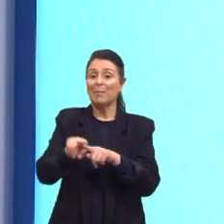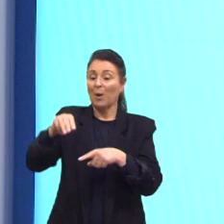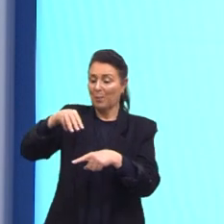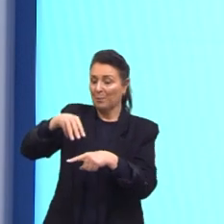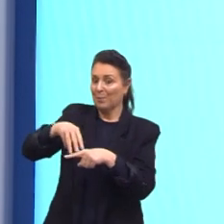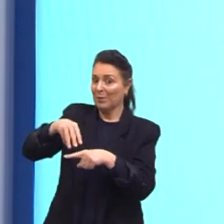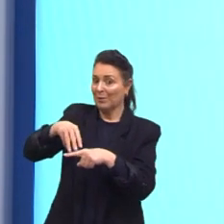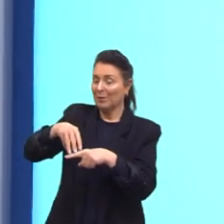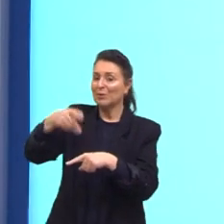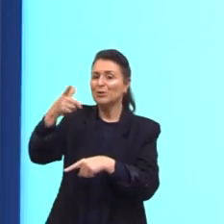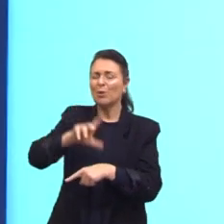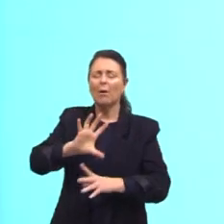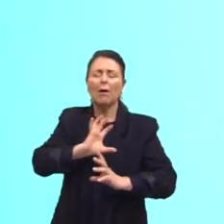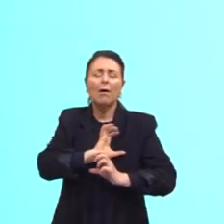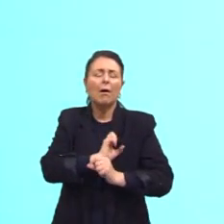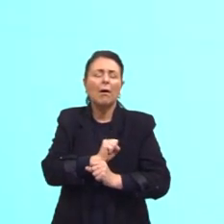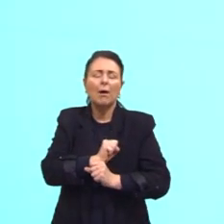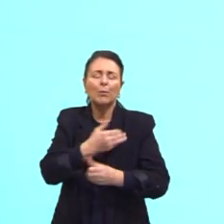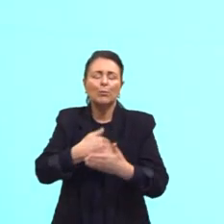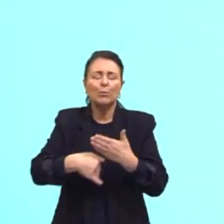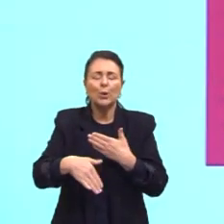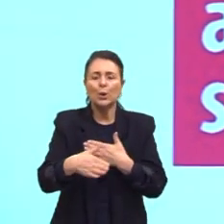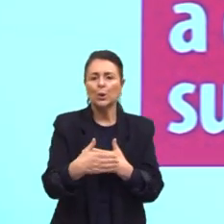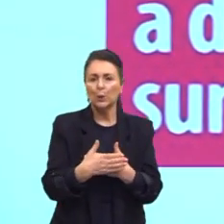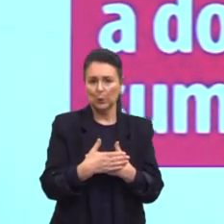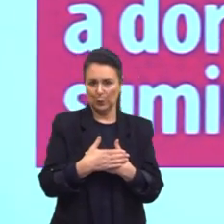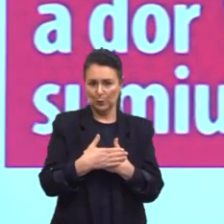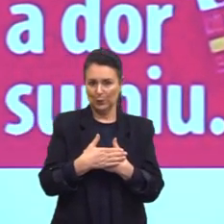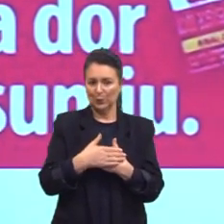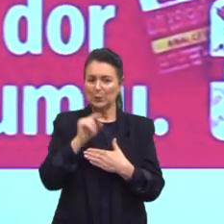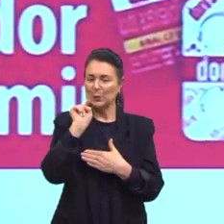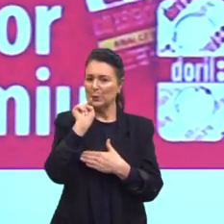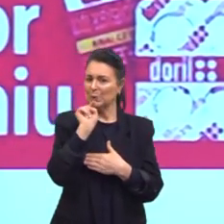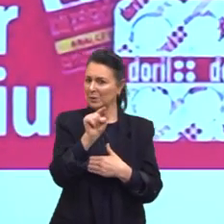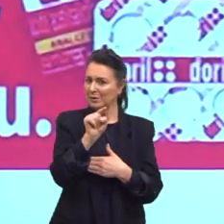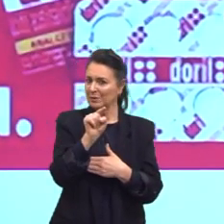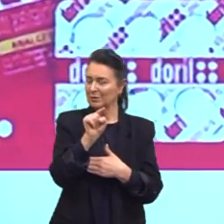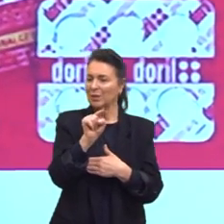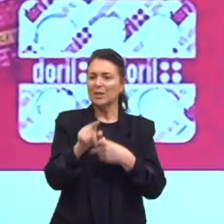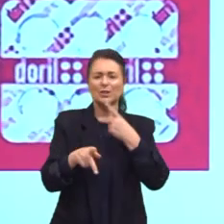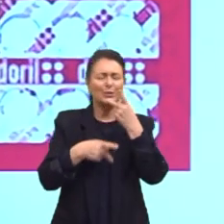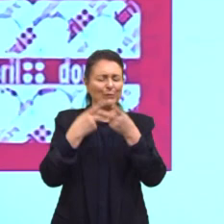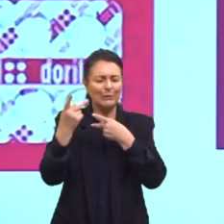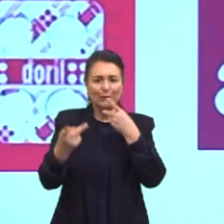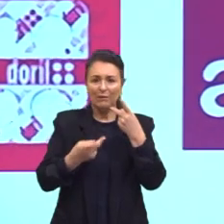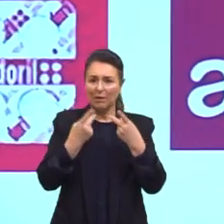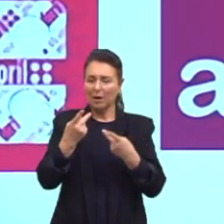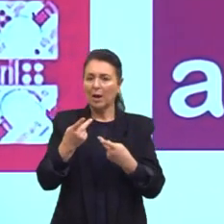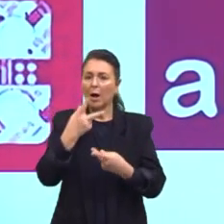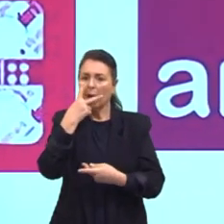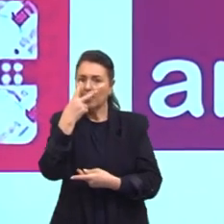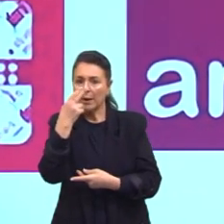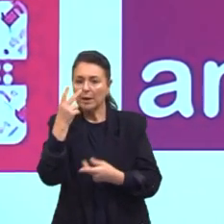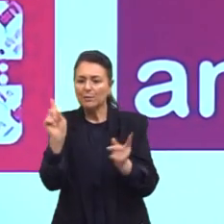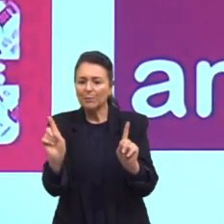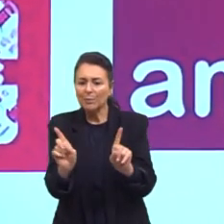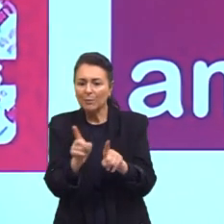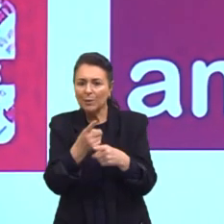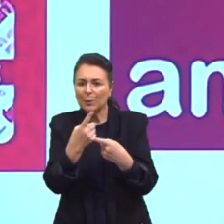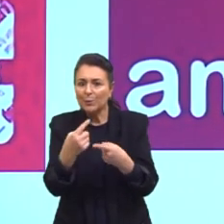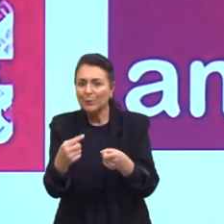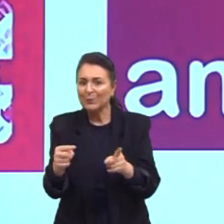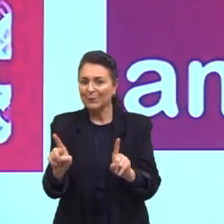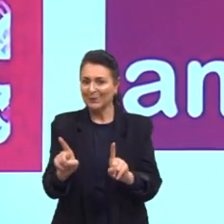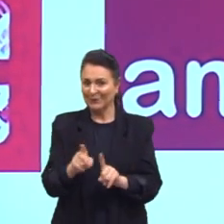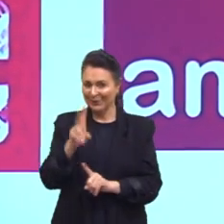novo, Amo muito tudo isso. Inclusive, eles falam com um tom que até parece uma musiquinha. E